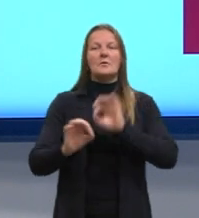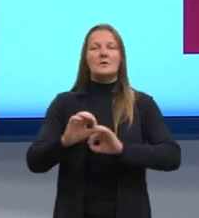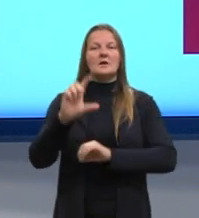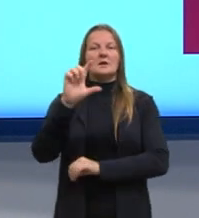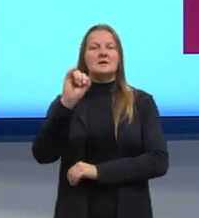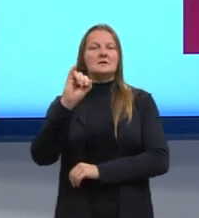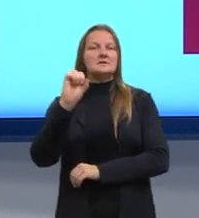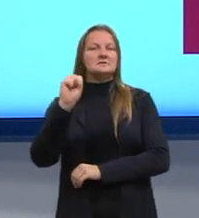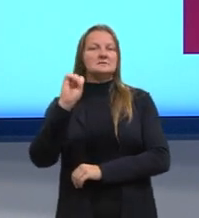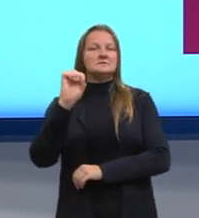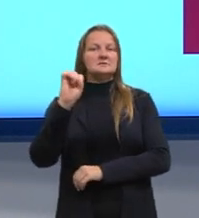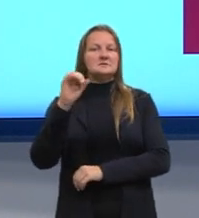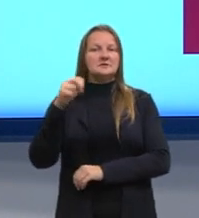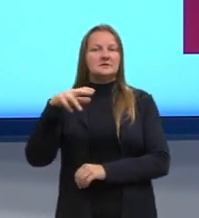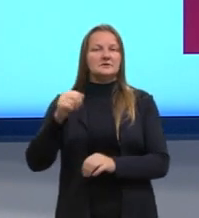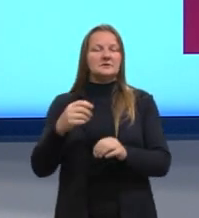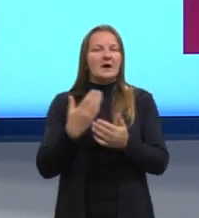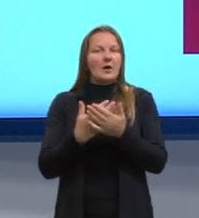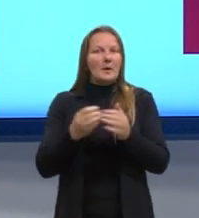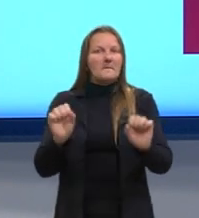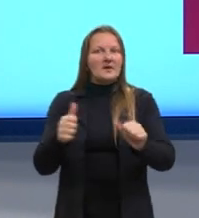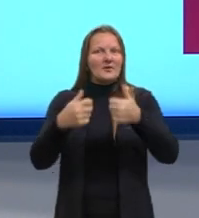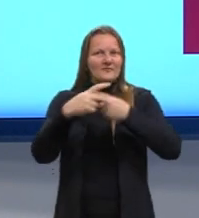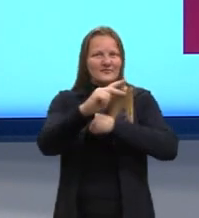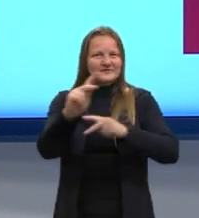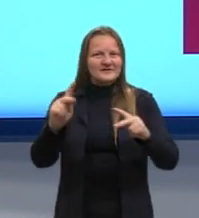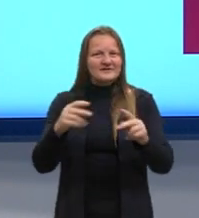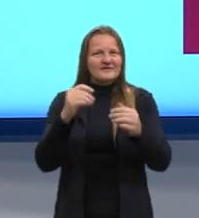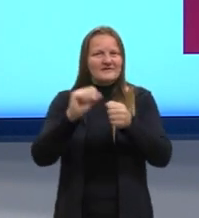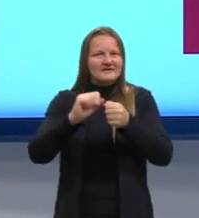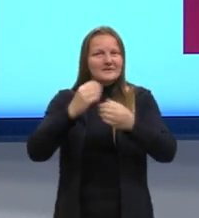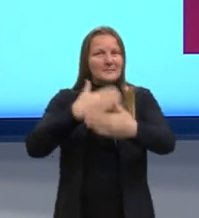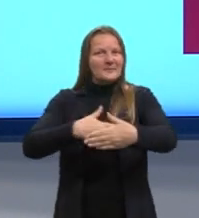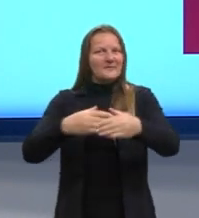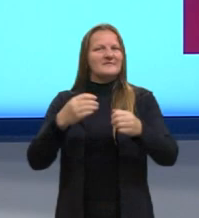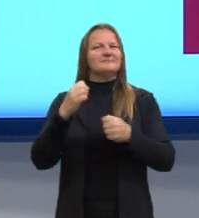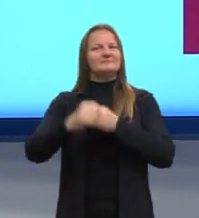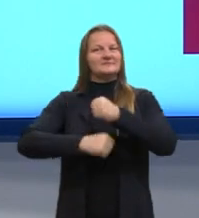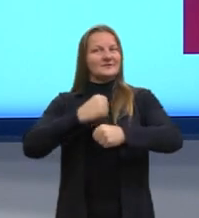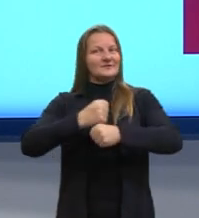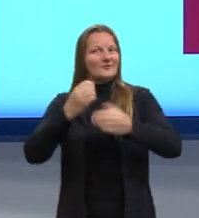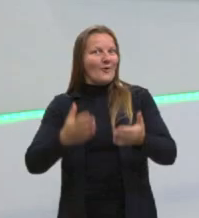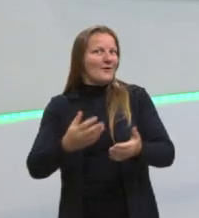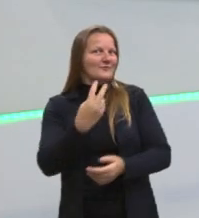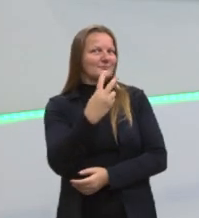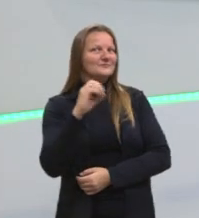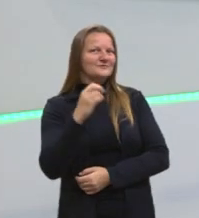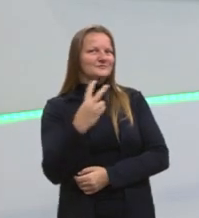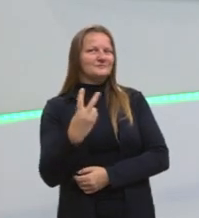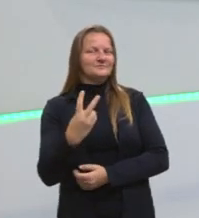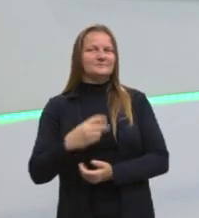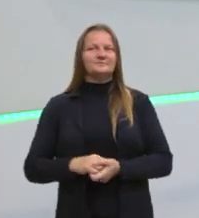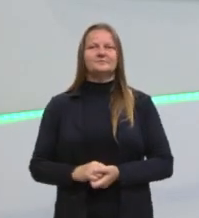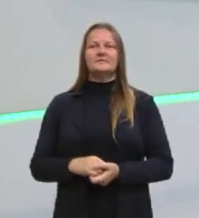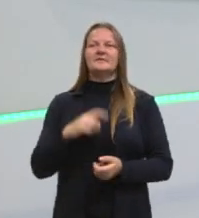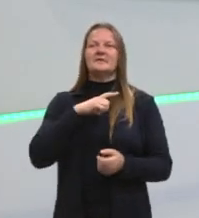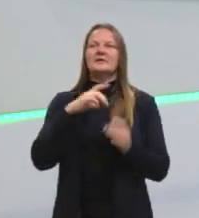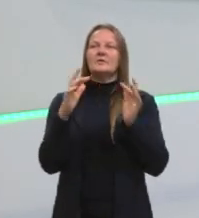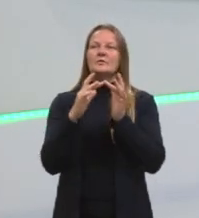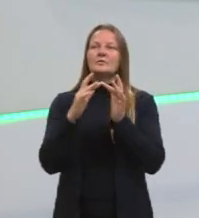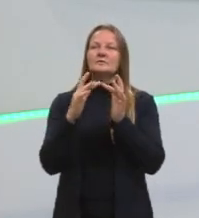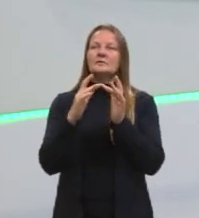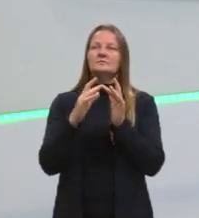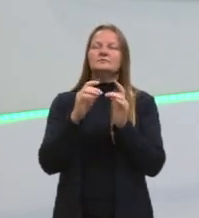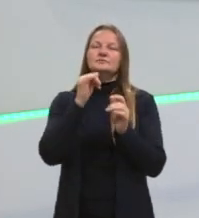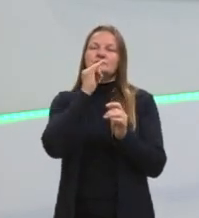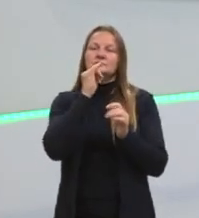equipe para que essa aula fique o melhor para você que vai fazer o Enem neste ano de 2022. Aqui tem uma